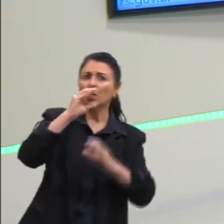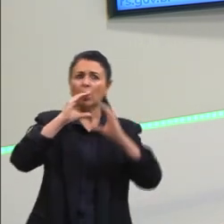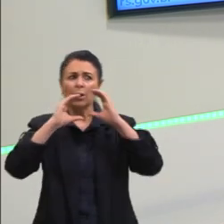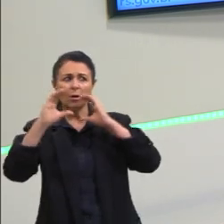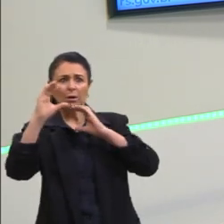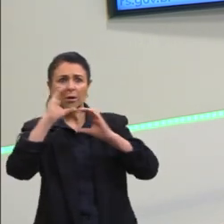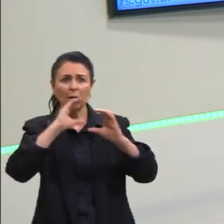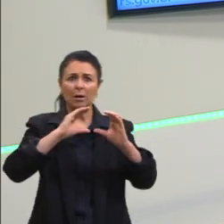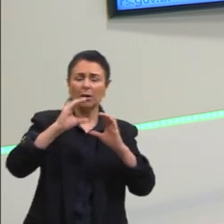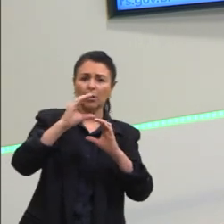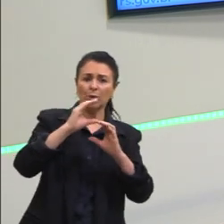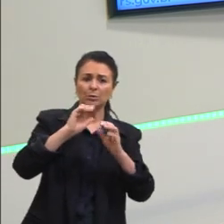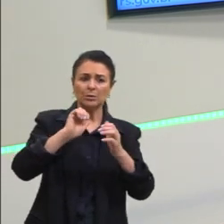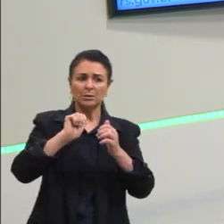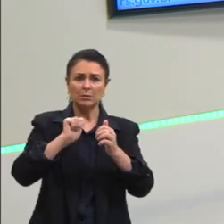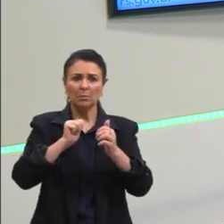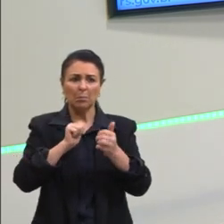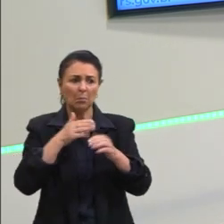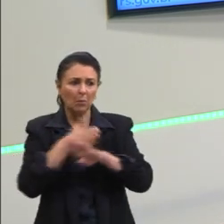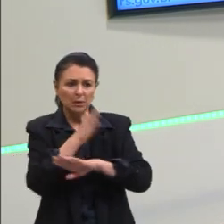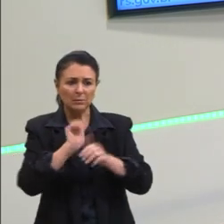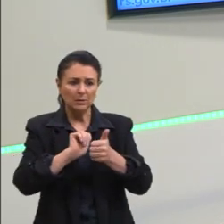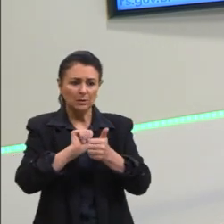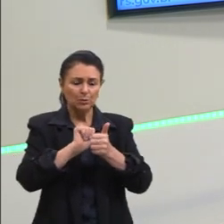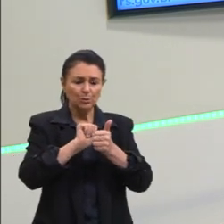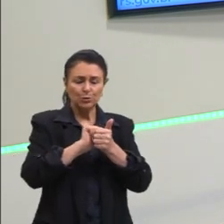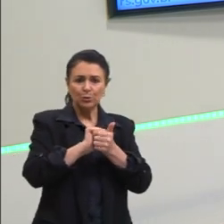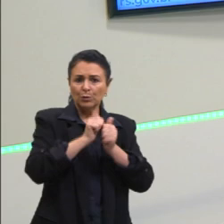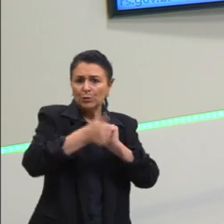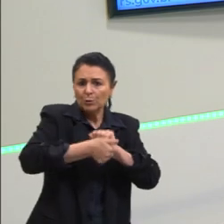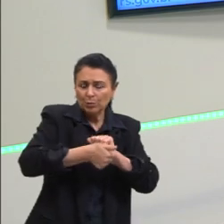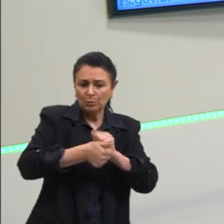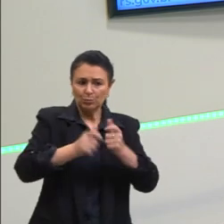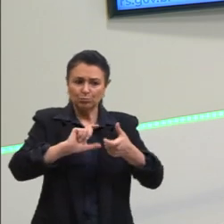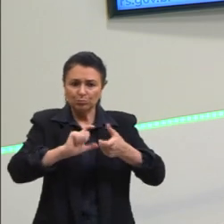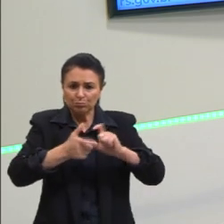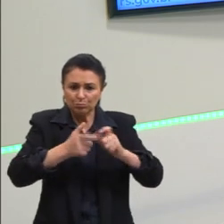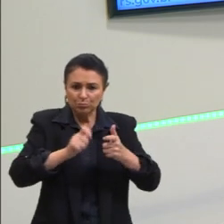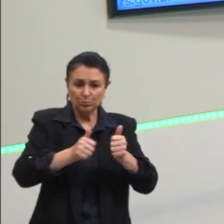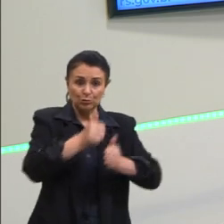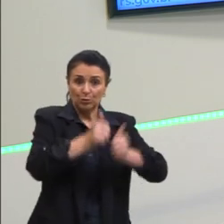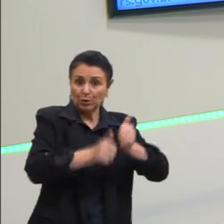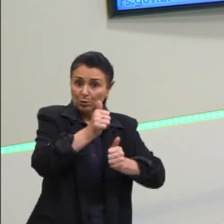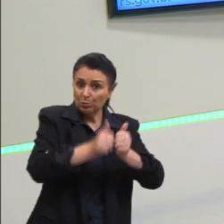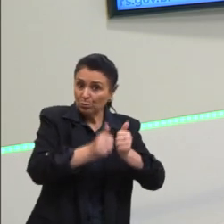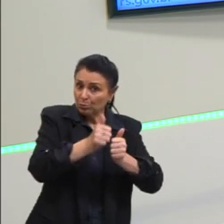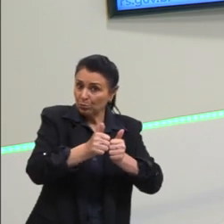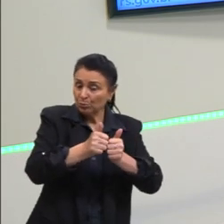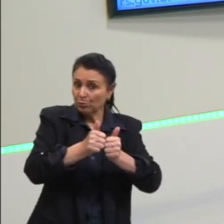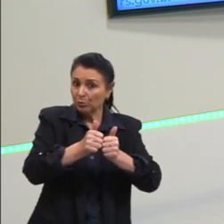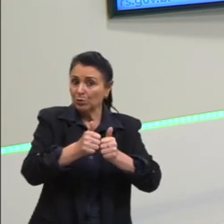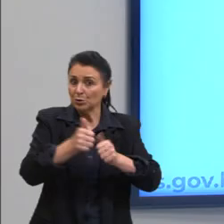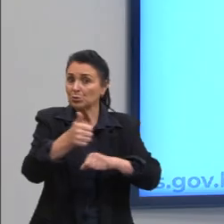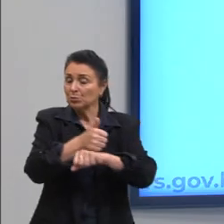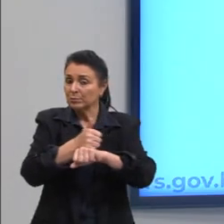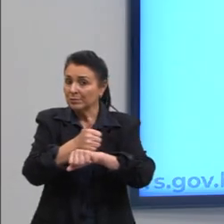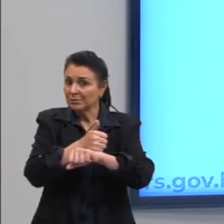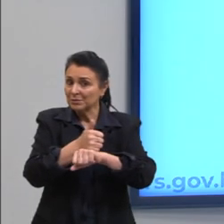esportistas, jogadores de futebol, e aí nós temos